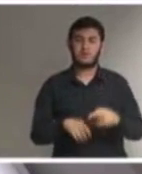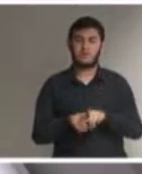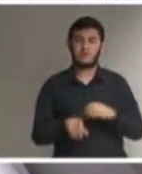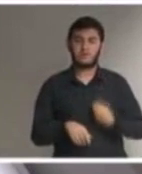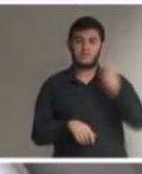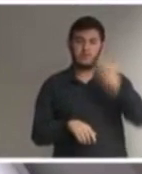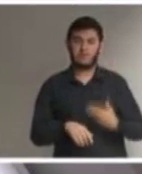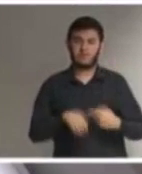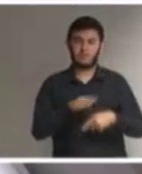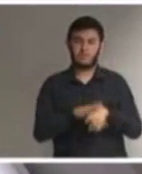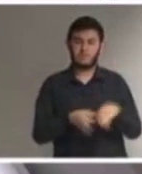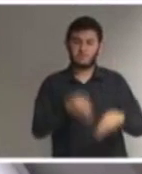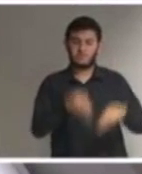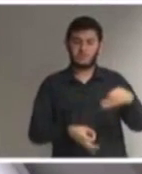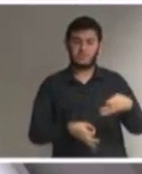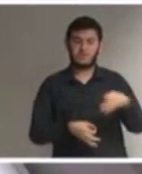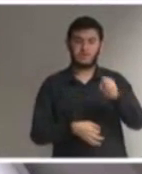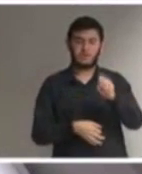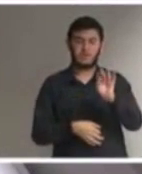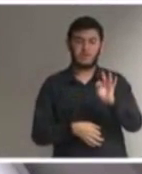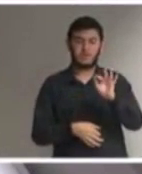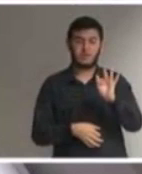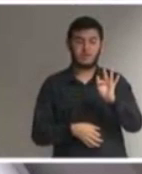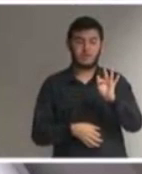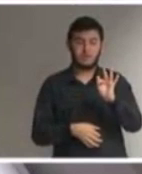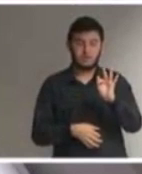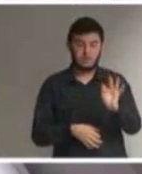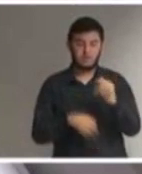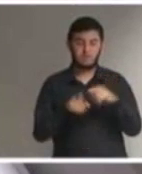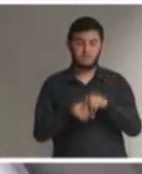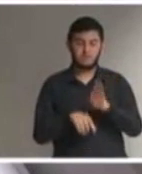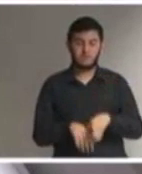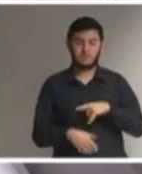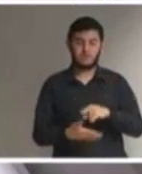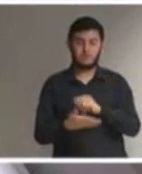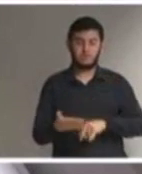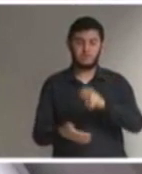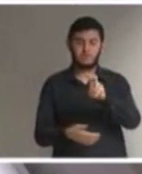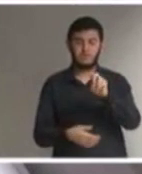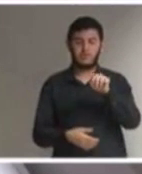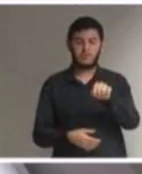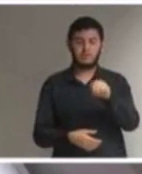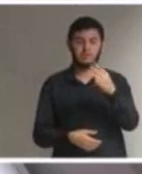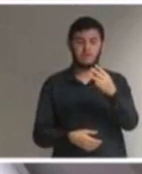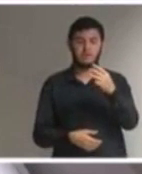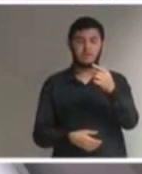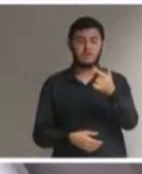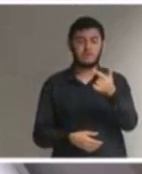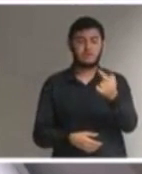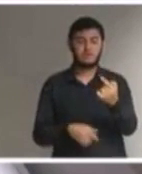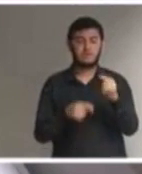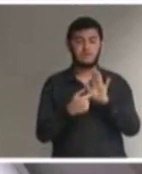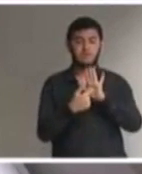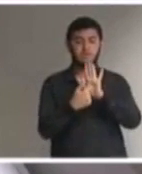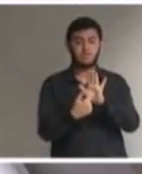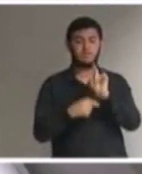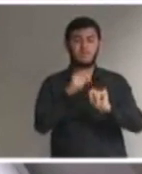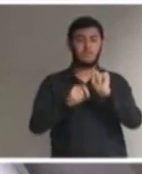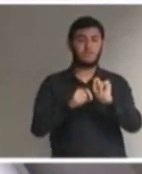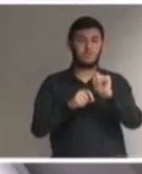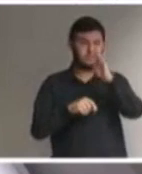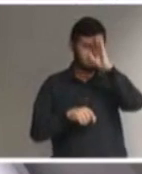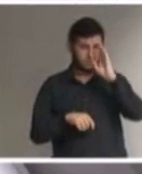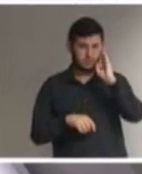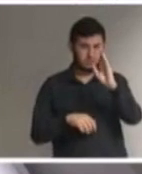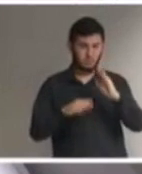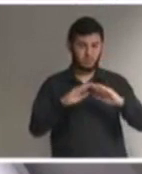Supremo Tribunal Federal trata-se da ADIM 5.357 em que se alegava principalmente que a